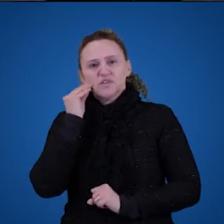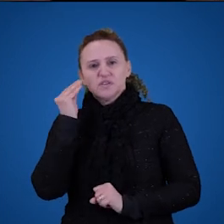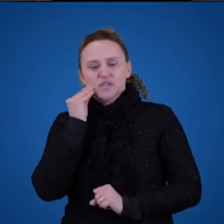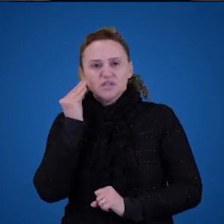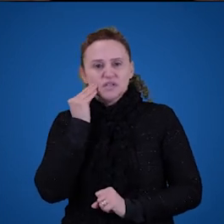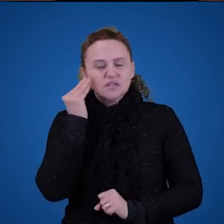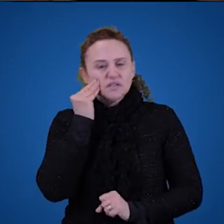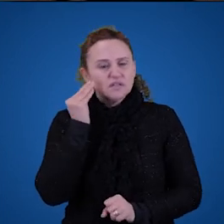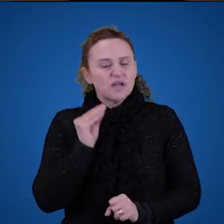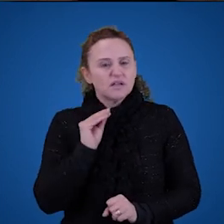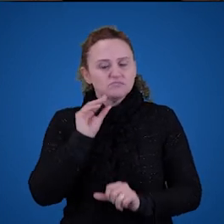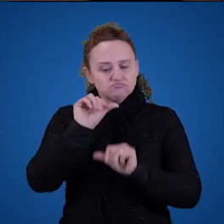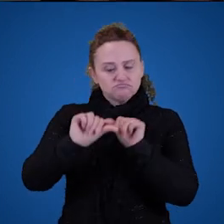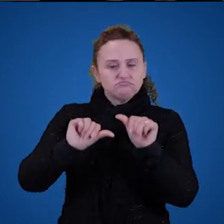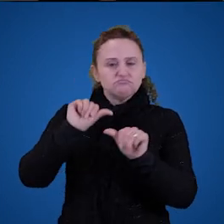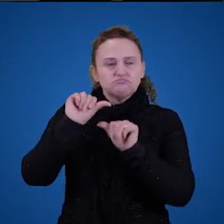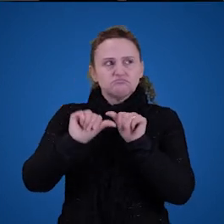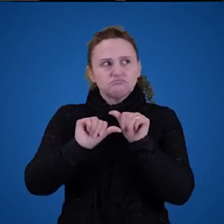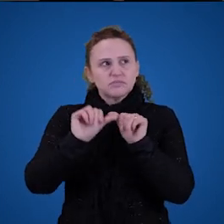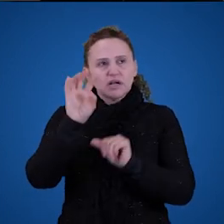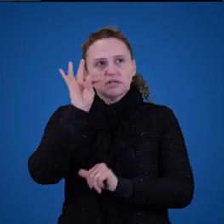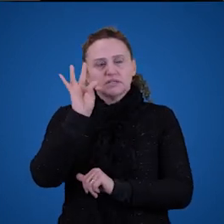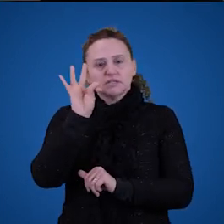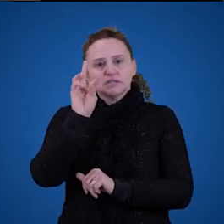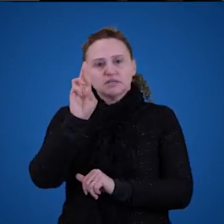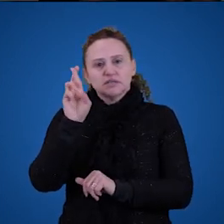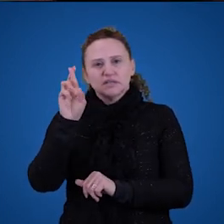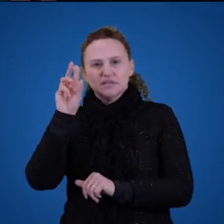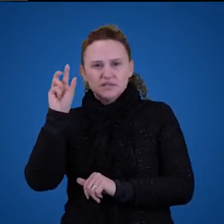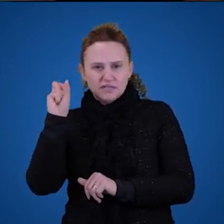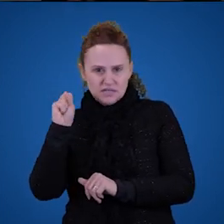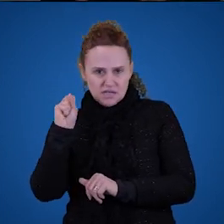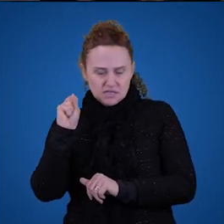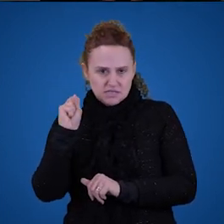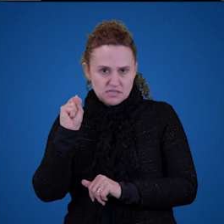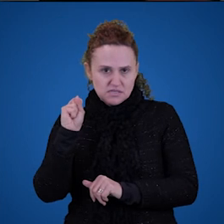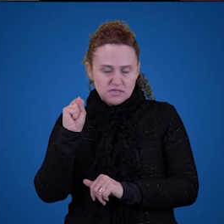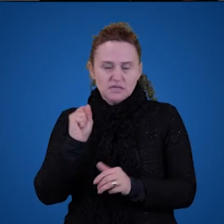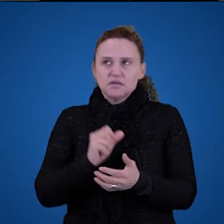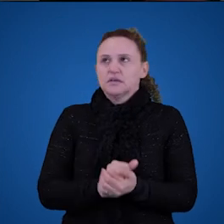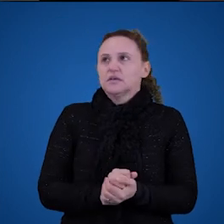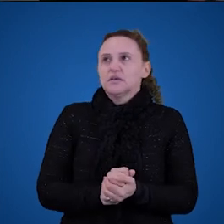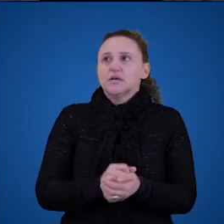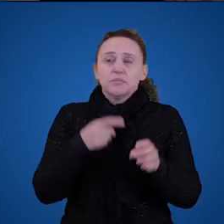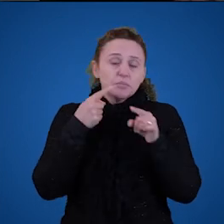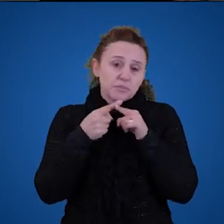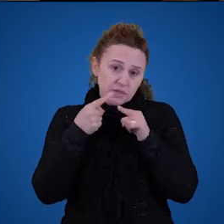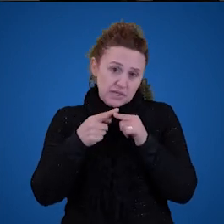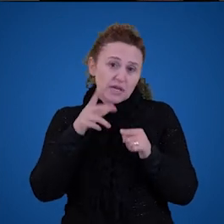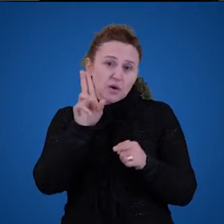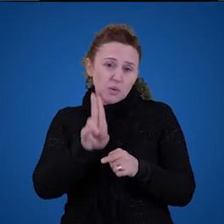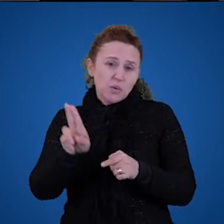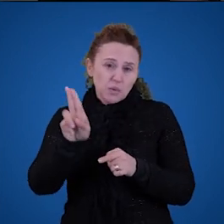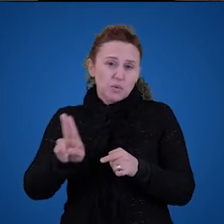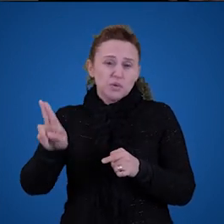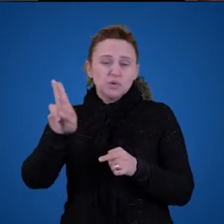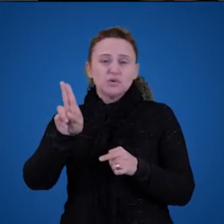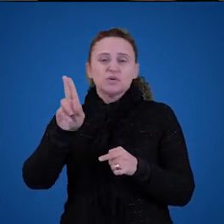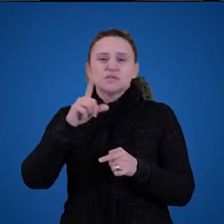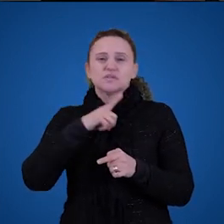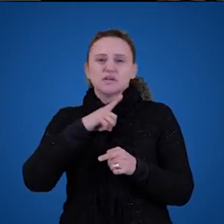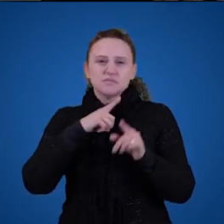tentar modificar a TRS um pouco e restringir ela. Porque quando a gente usa palavras como